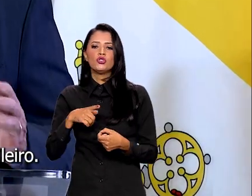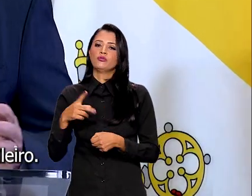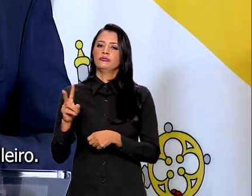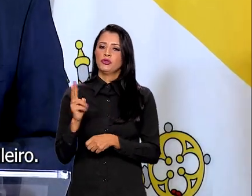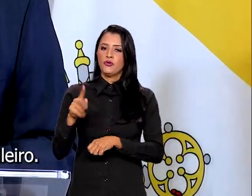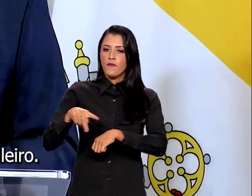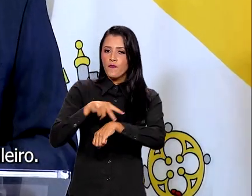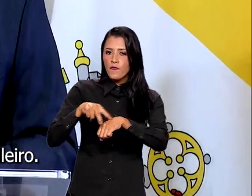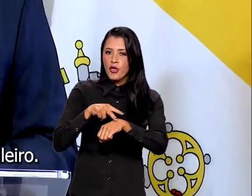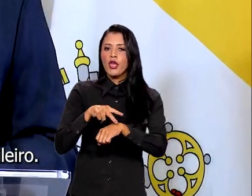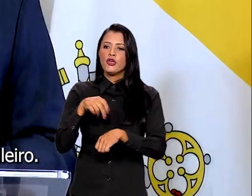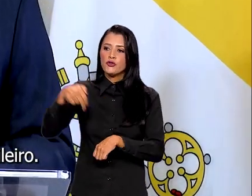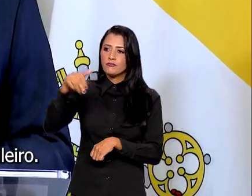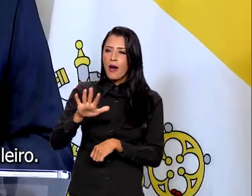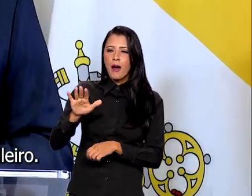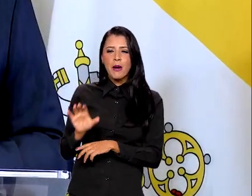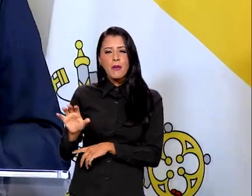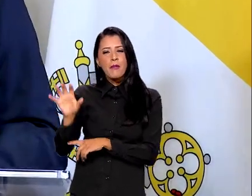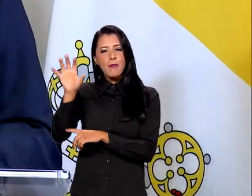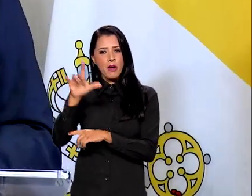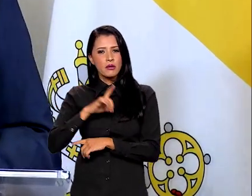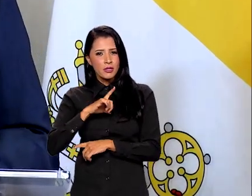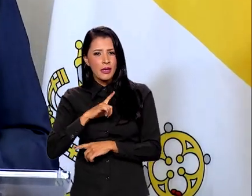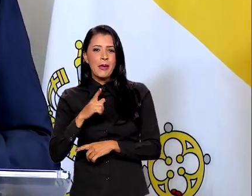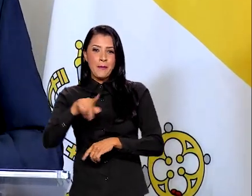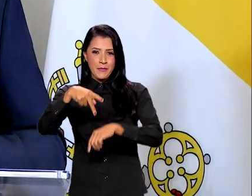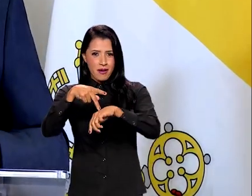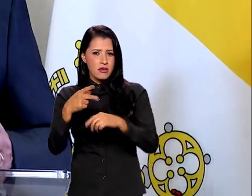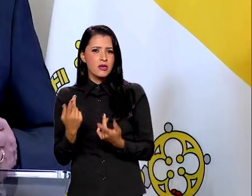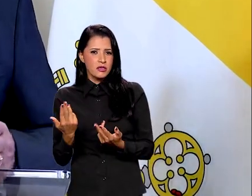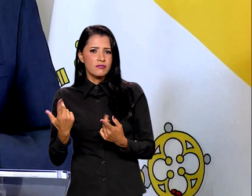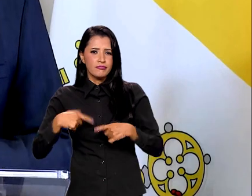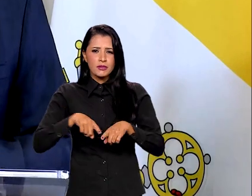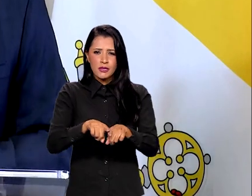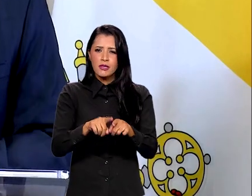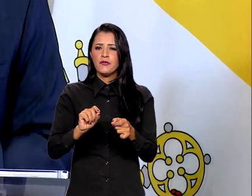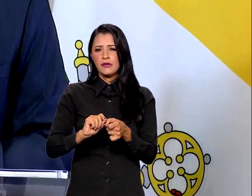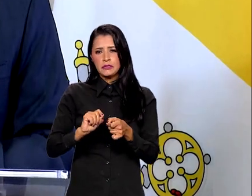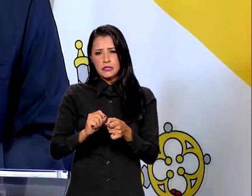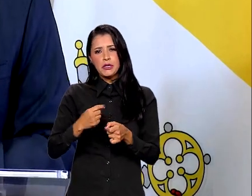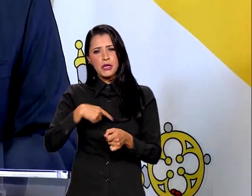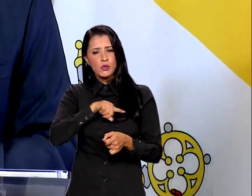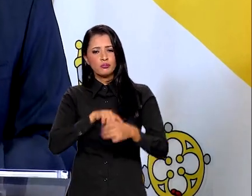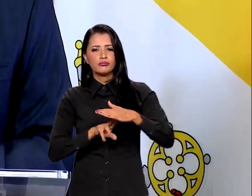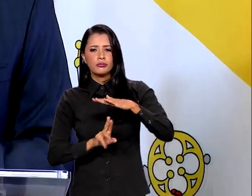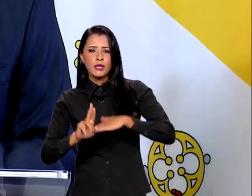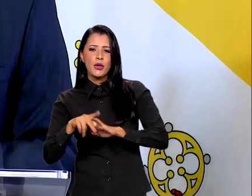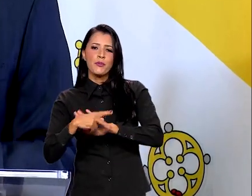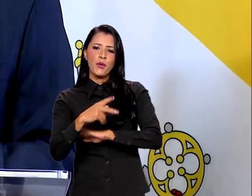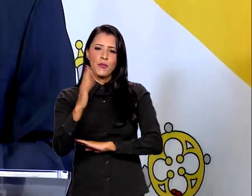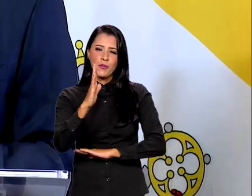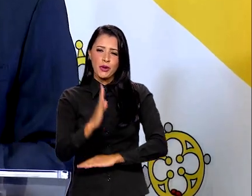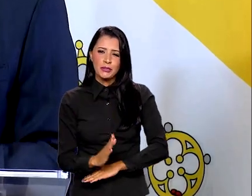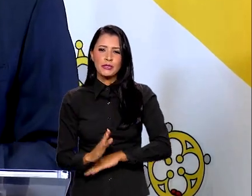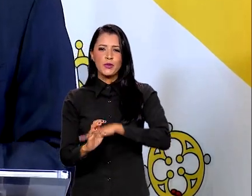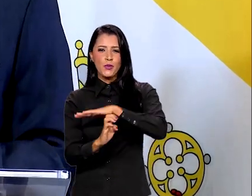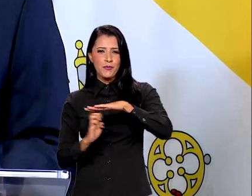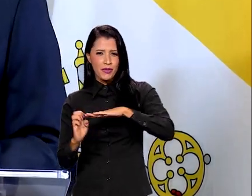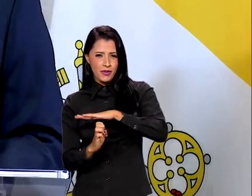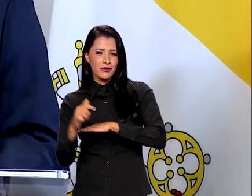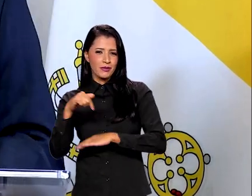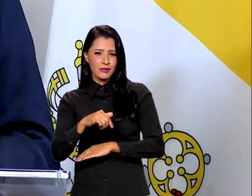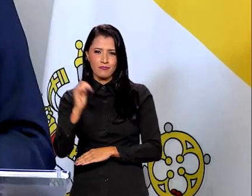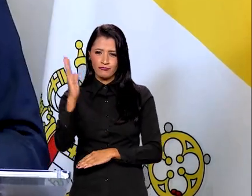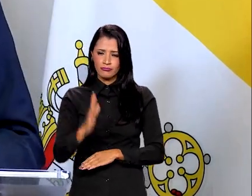em vários estados do Nordeste brasileiro, vários países do mundo estão fazendo parcerias com universidades brasileiras, com